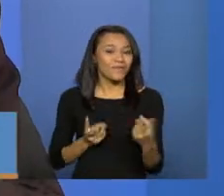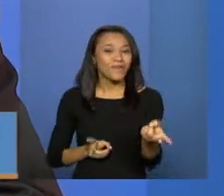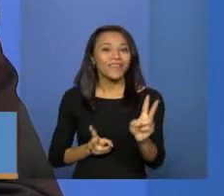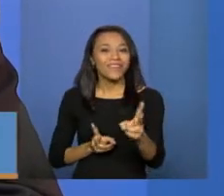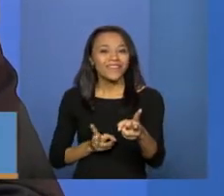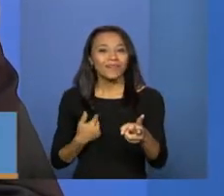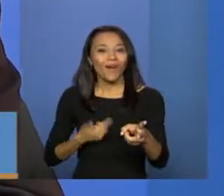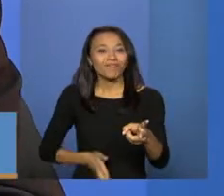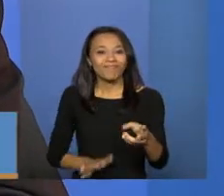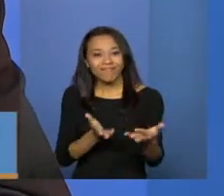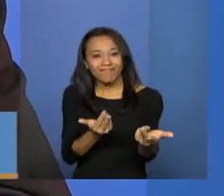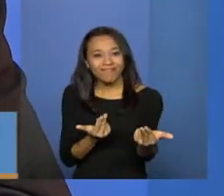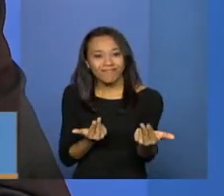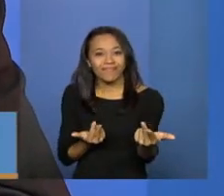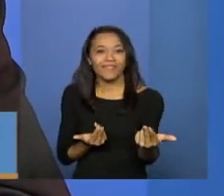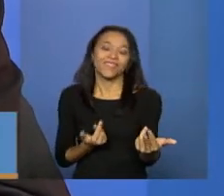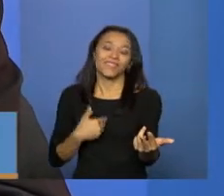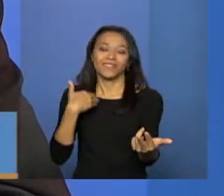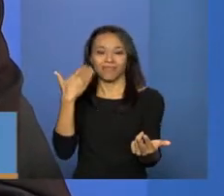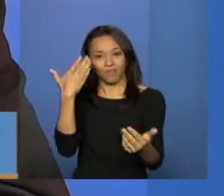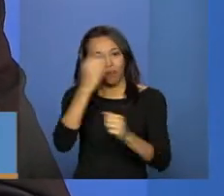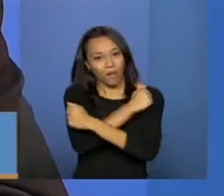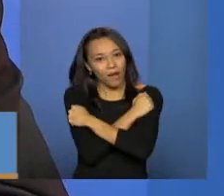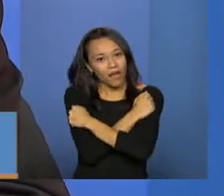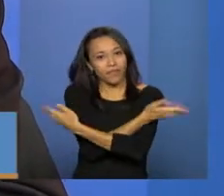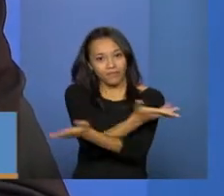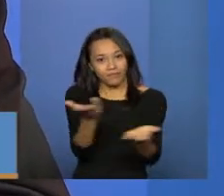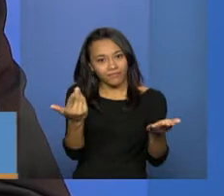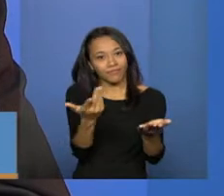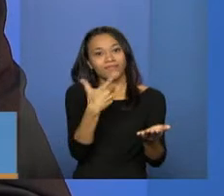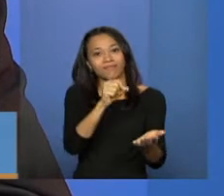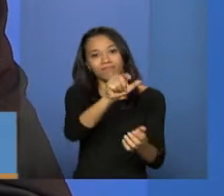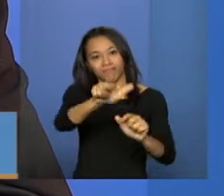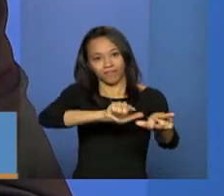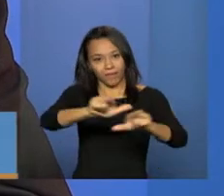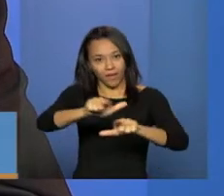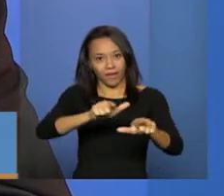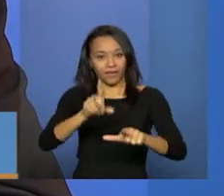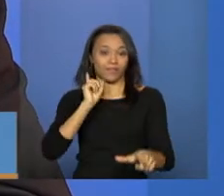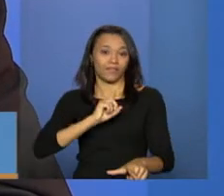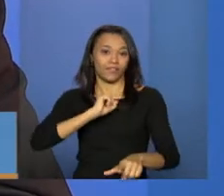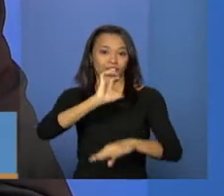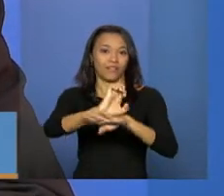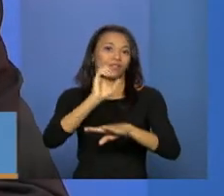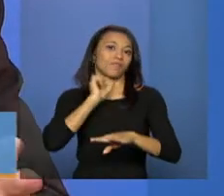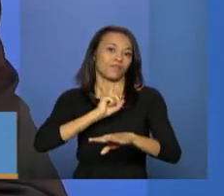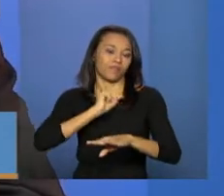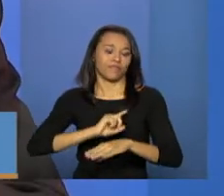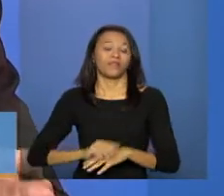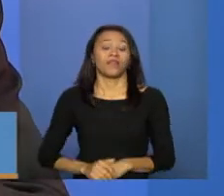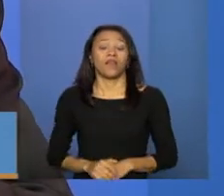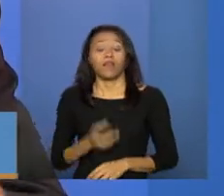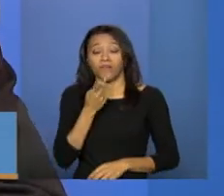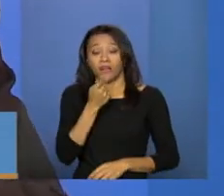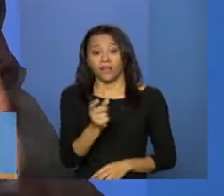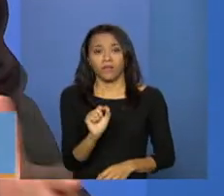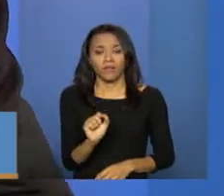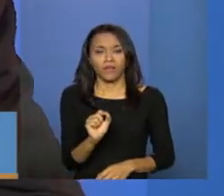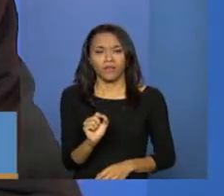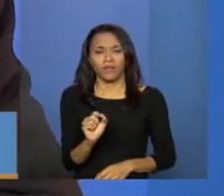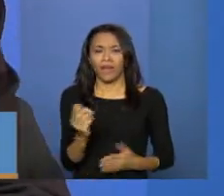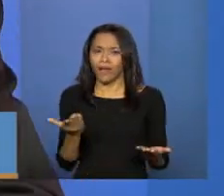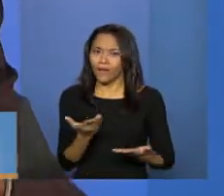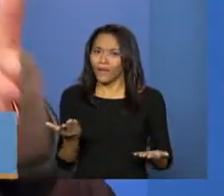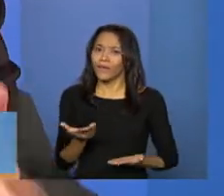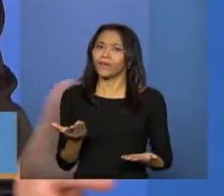abraço a todos os trabalhadores de Minas. Dizer, Carla, que olha só, acho que agora já ficou mais